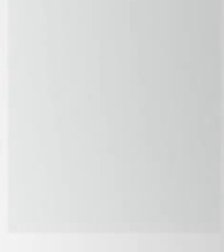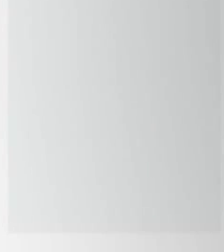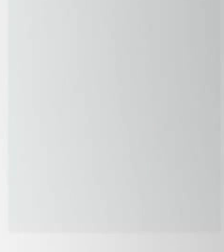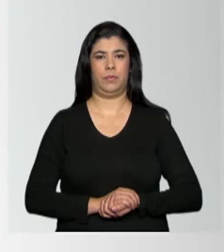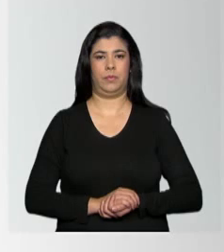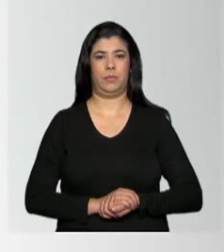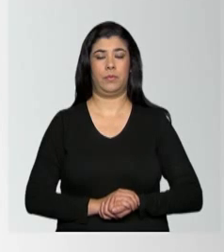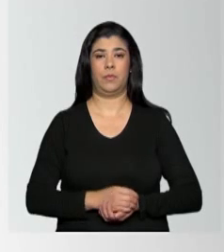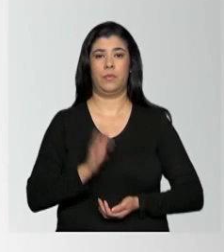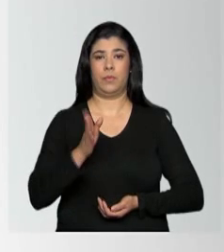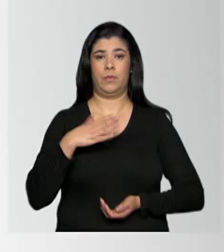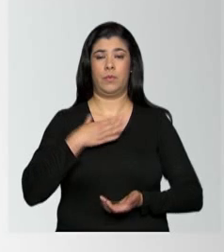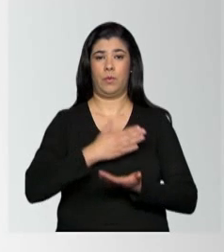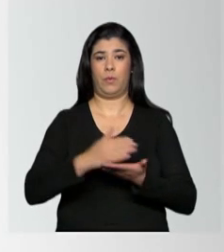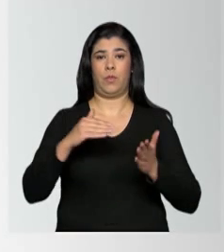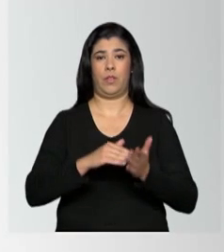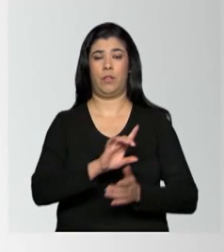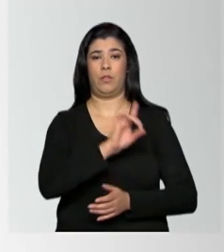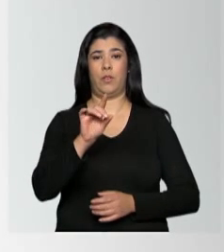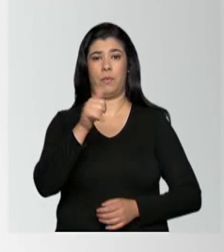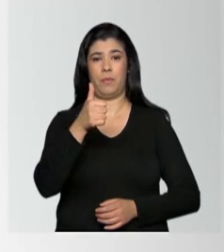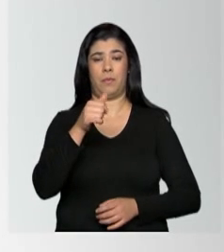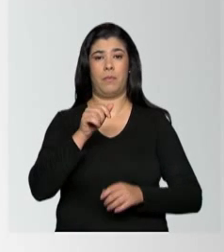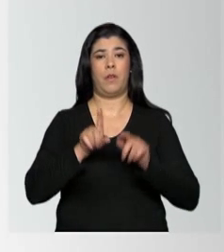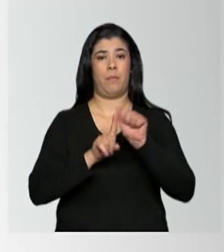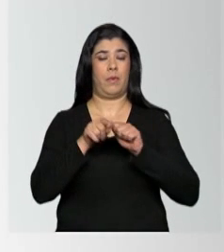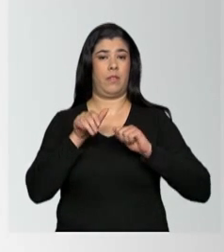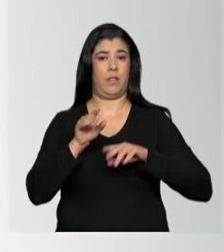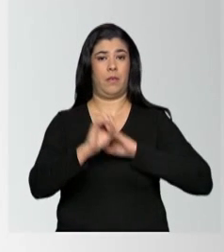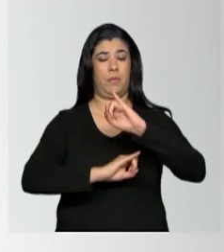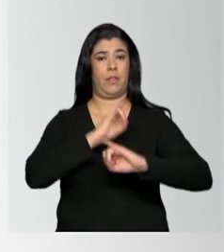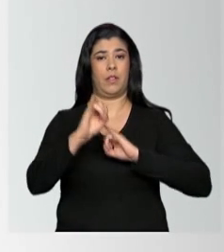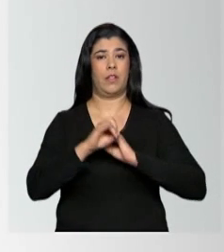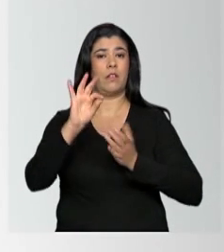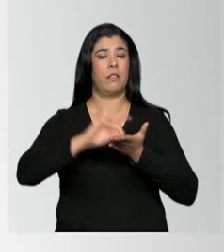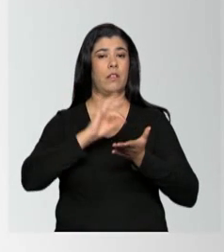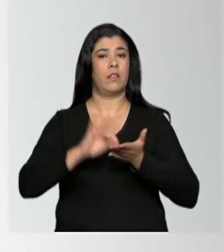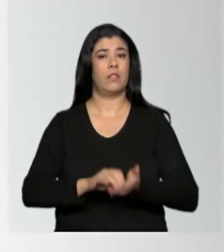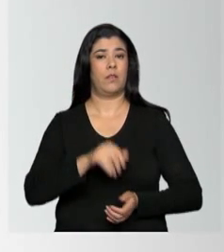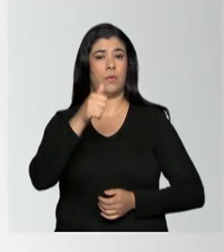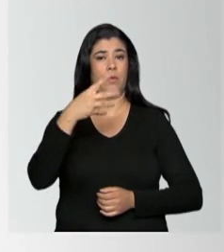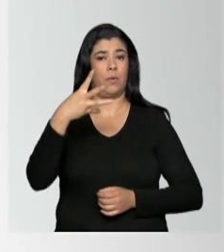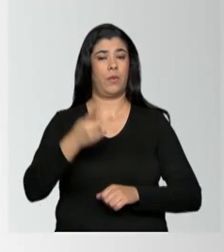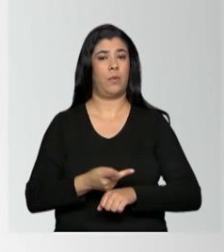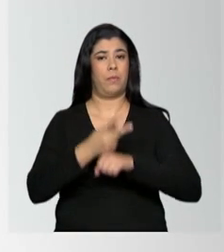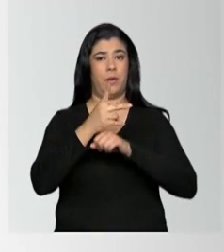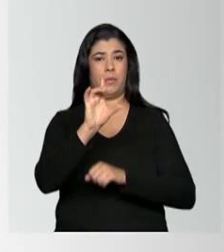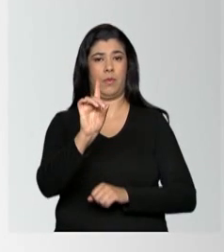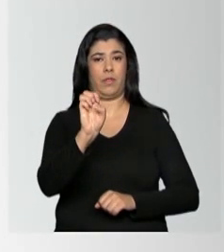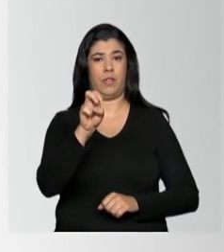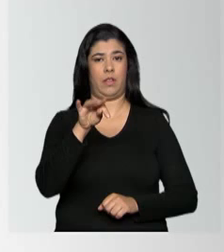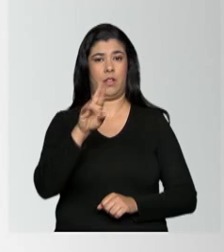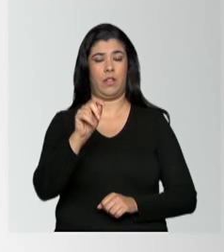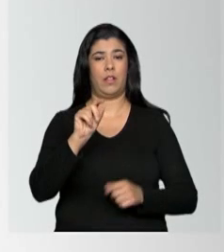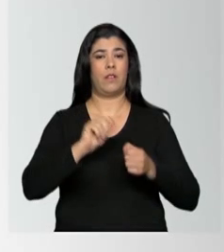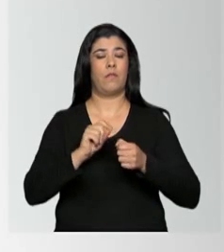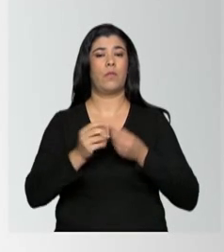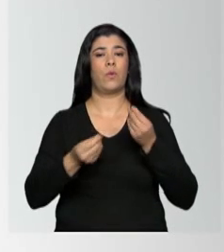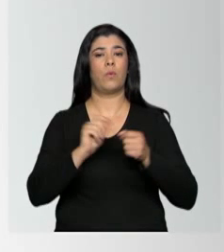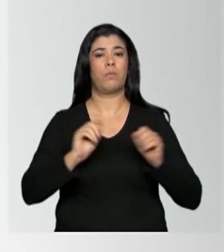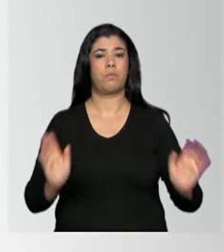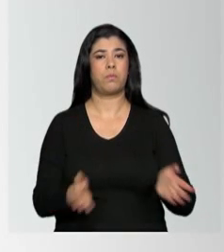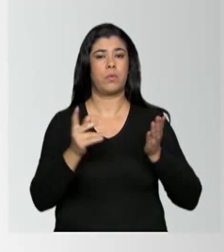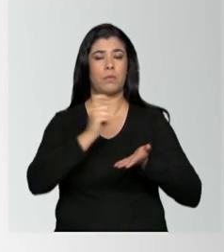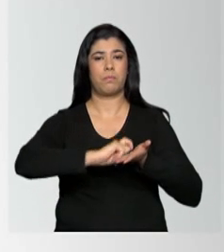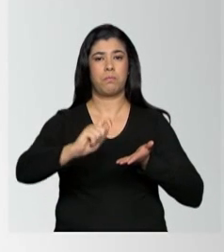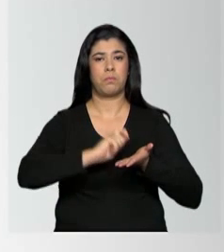Estão abertas até 1º de setembro pela internet as inscrições para o 14º Prêmio Denatran, realizado para incentivar